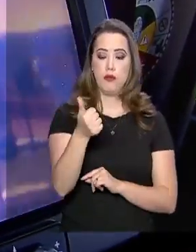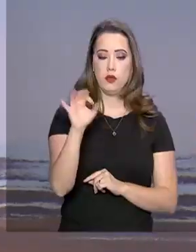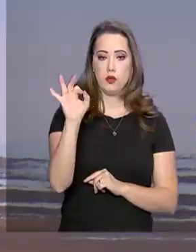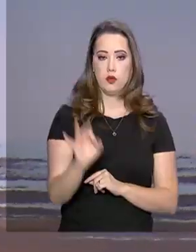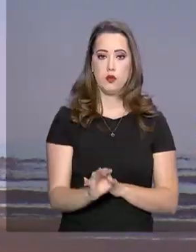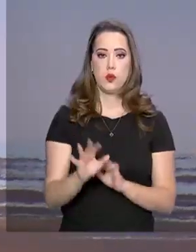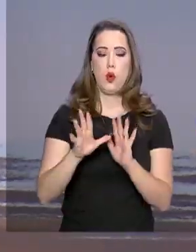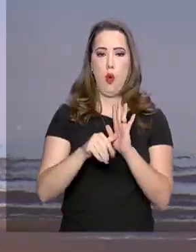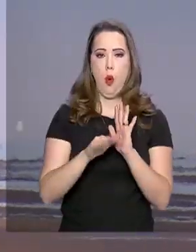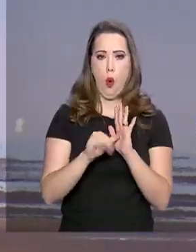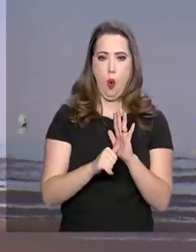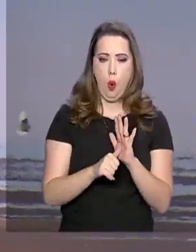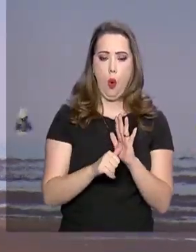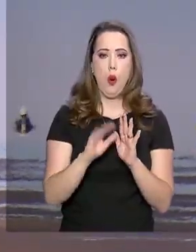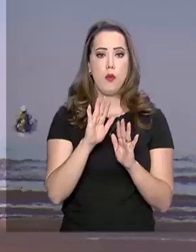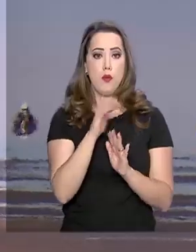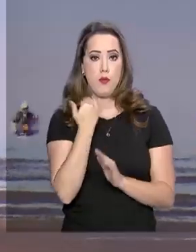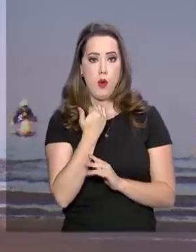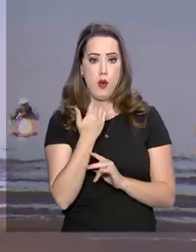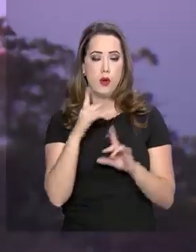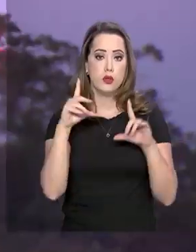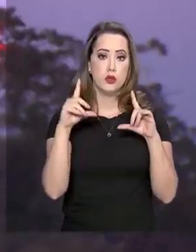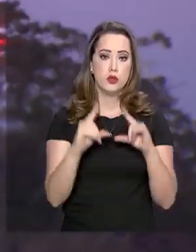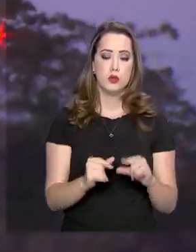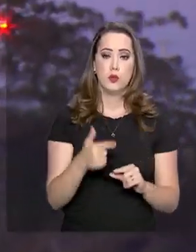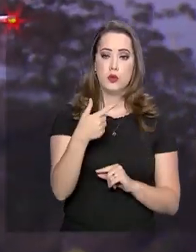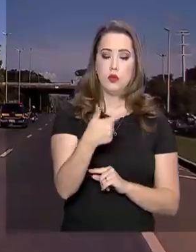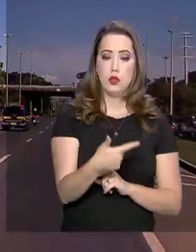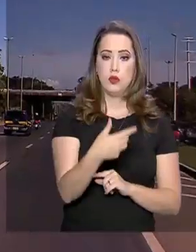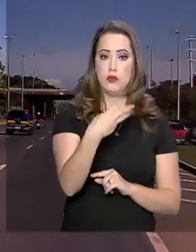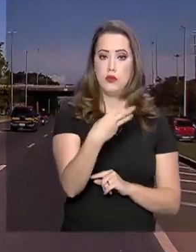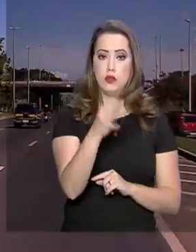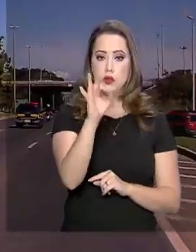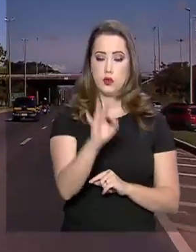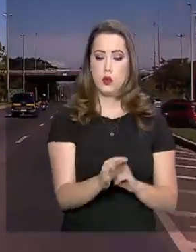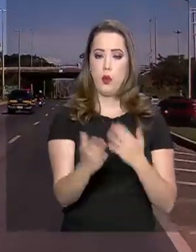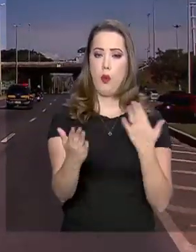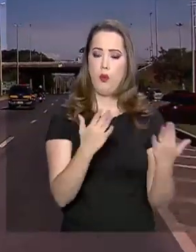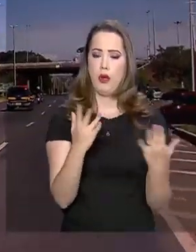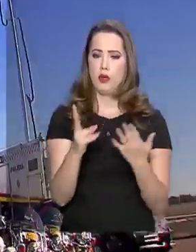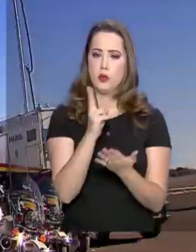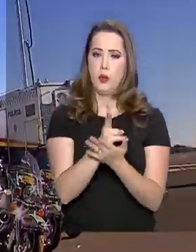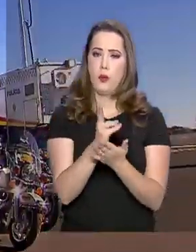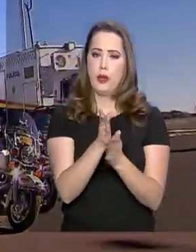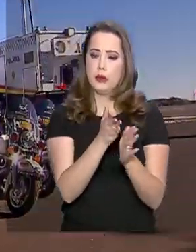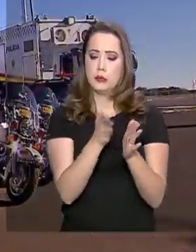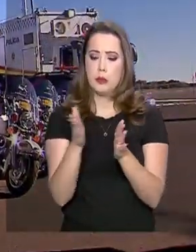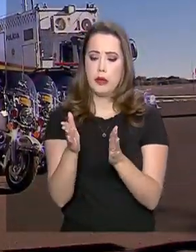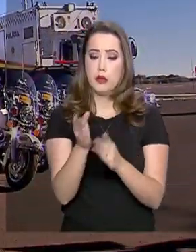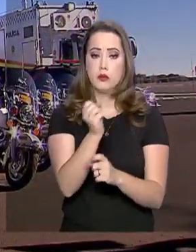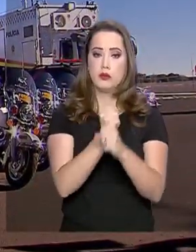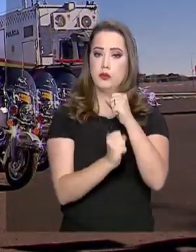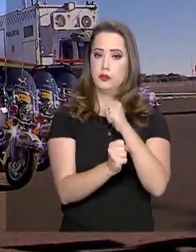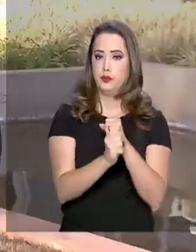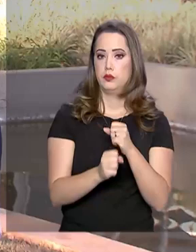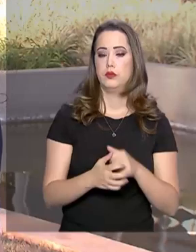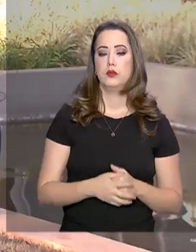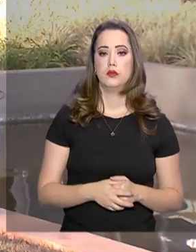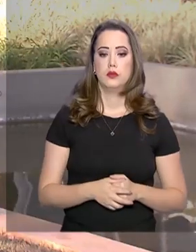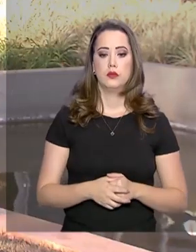o número de latrocínios teve redução de 23% em comparação com o mesmo período de 2018.